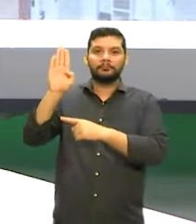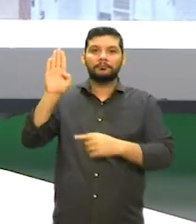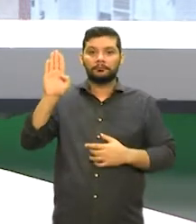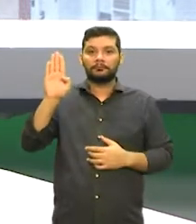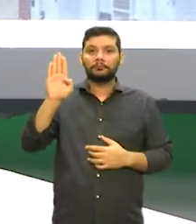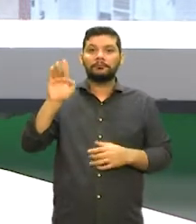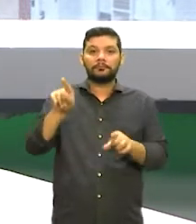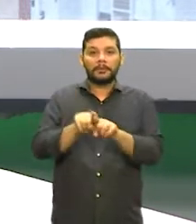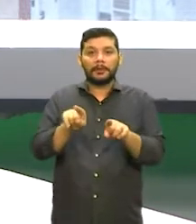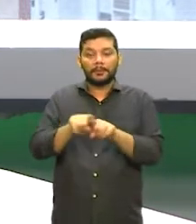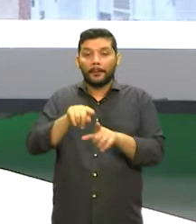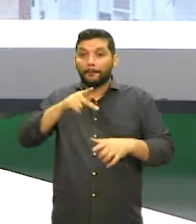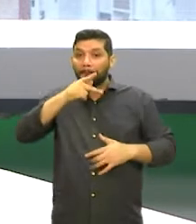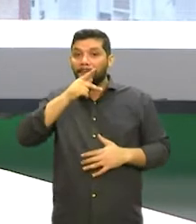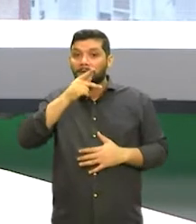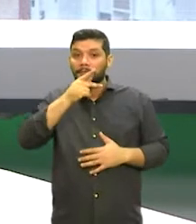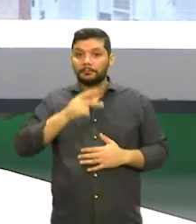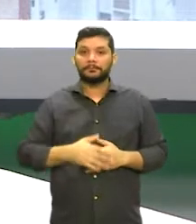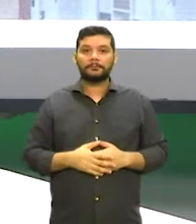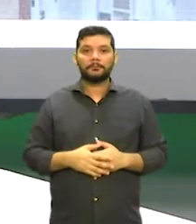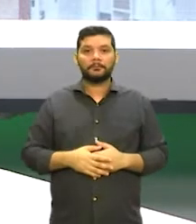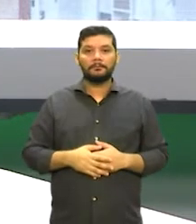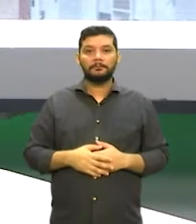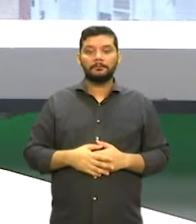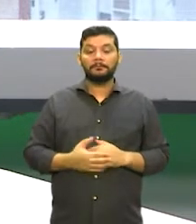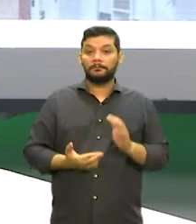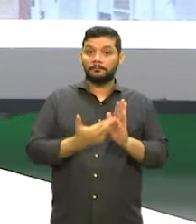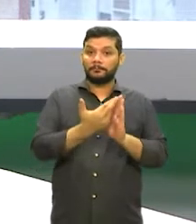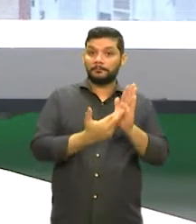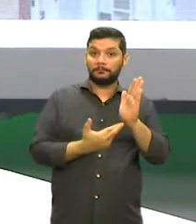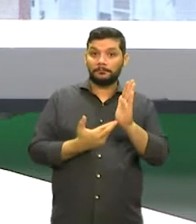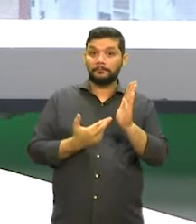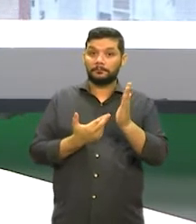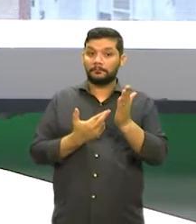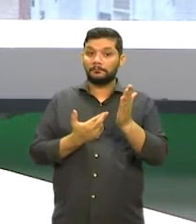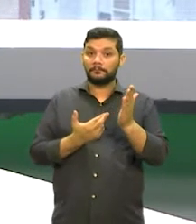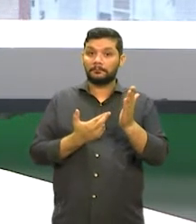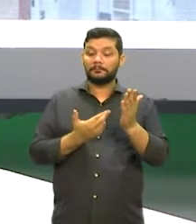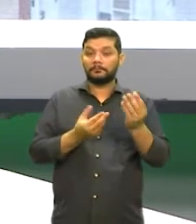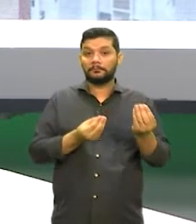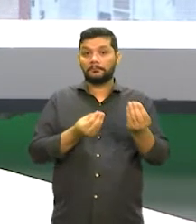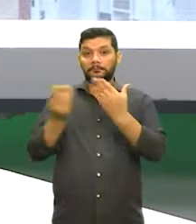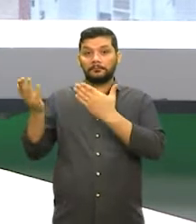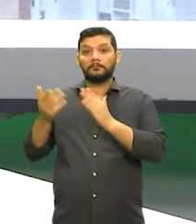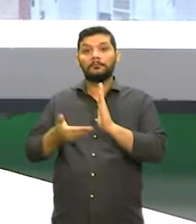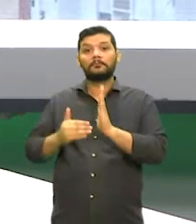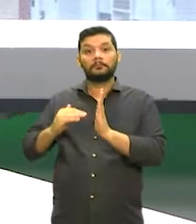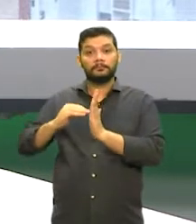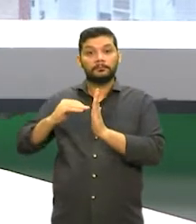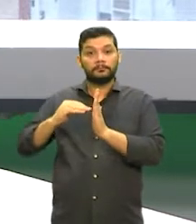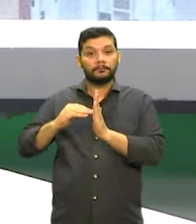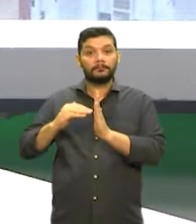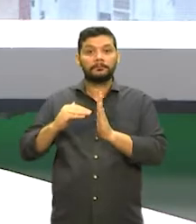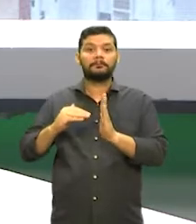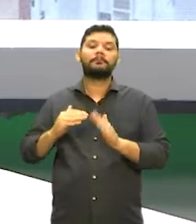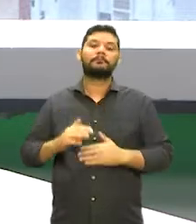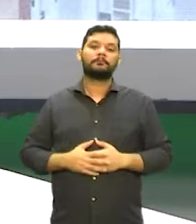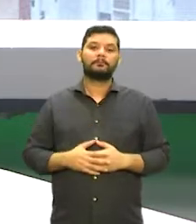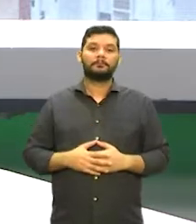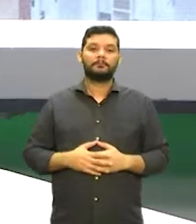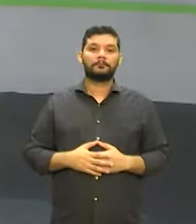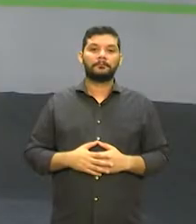pelos partidos. O relatório segue agora para o plenário da Câmara e, em seguida, para o Senado Federal.